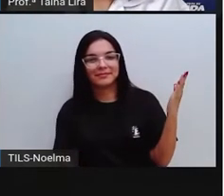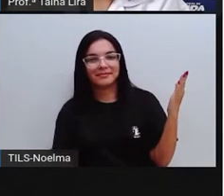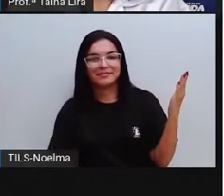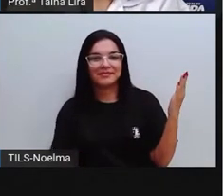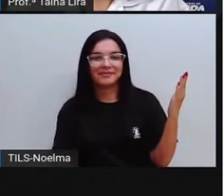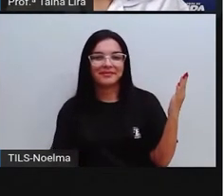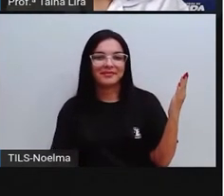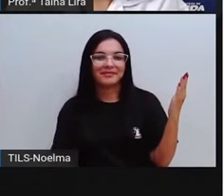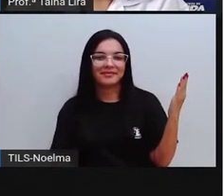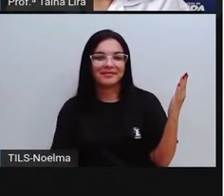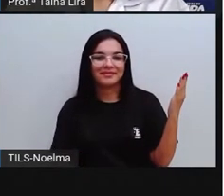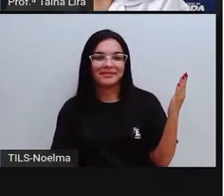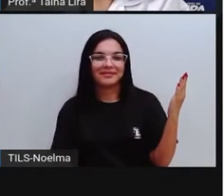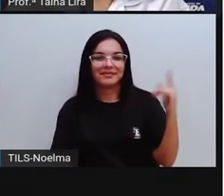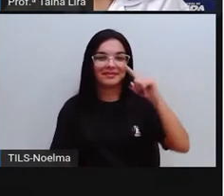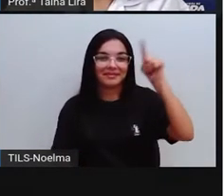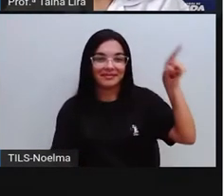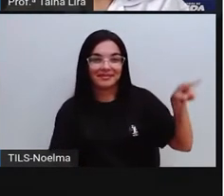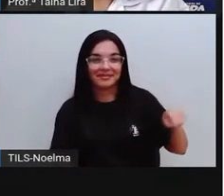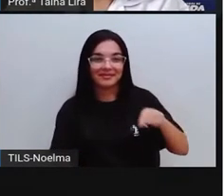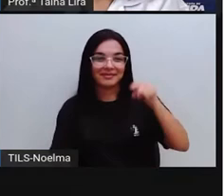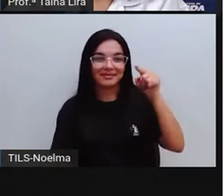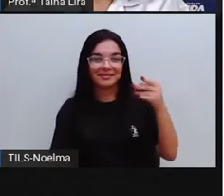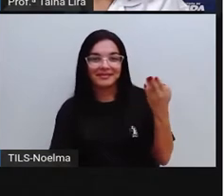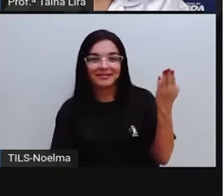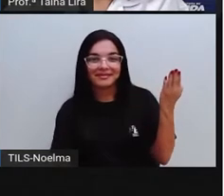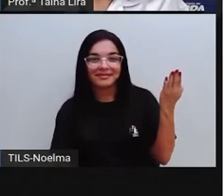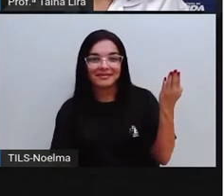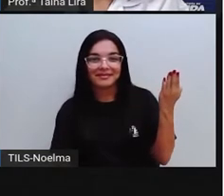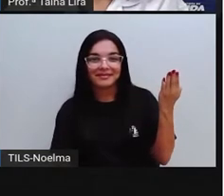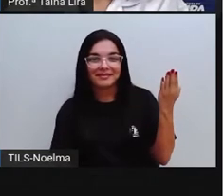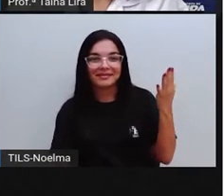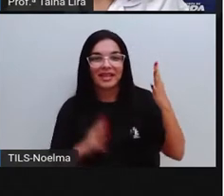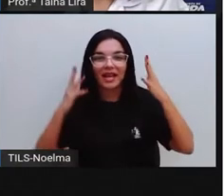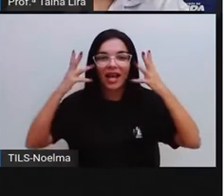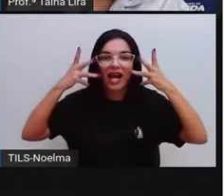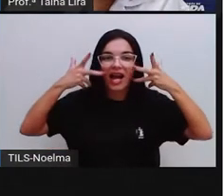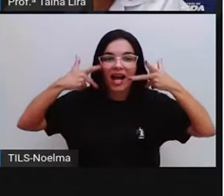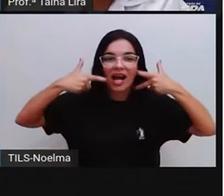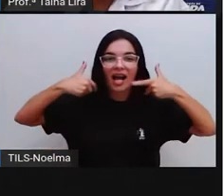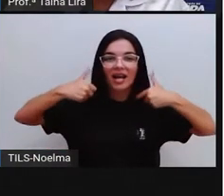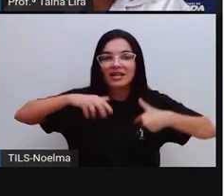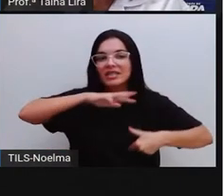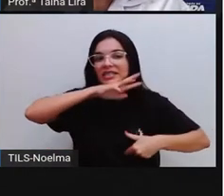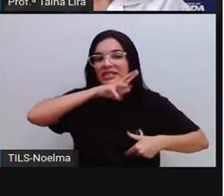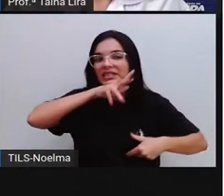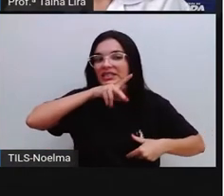botar a seta, ó. Esse panô aqui que a Pró está passando a seta, está mostrando, por exemplo,